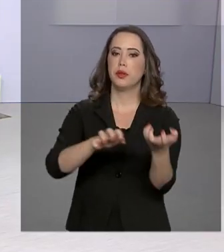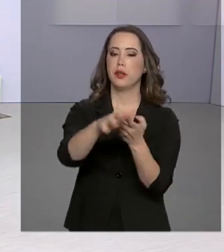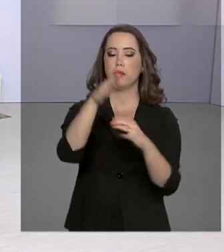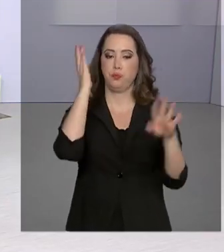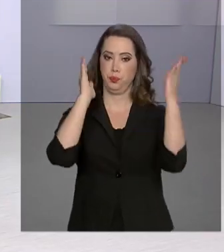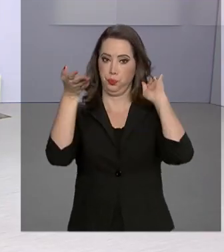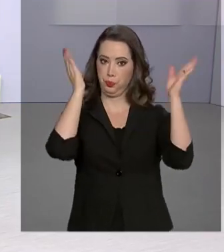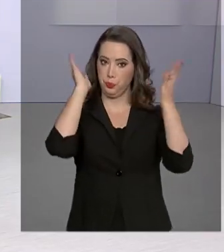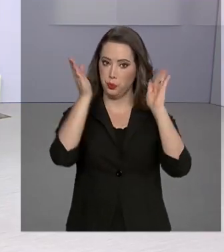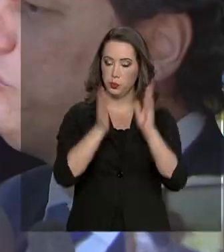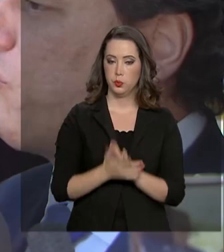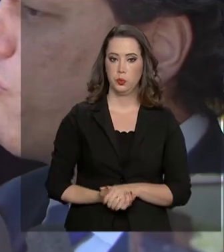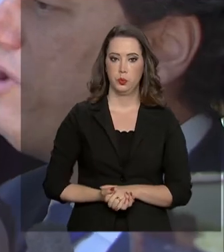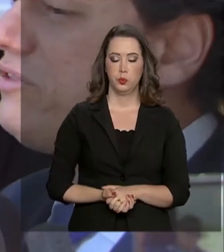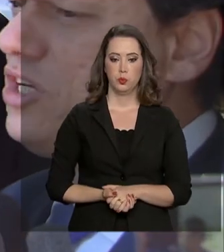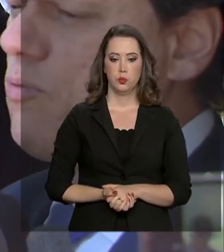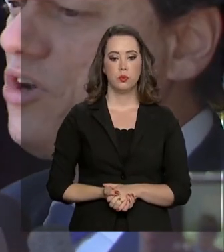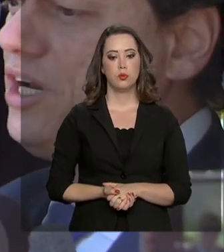caminhoneiros.